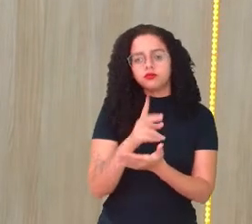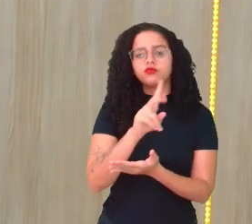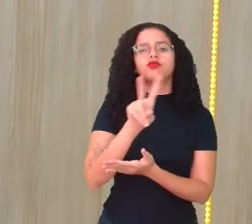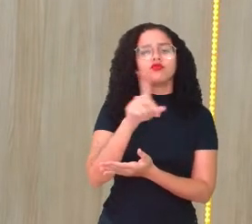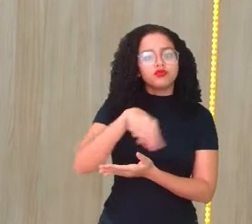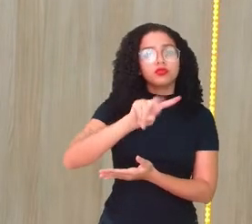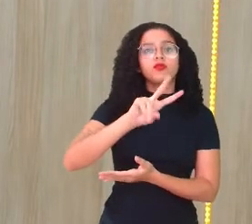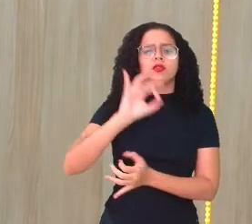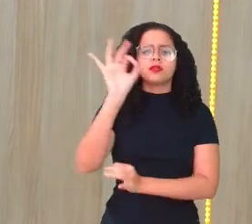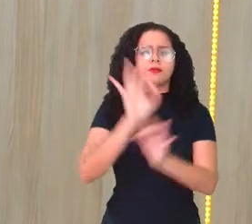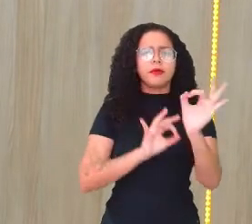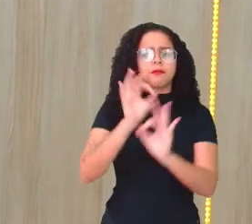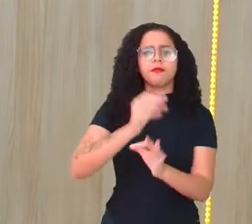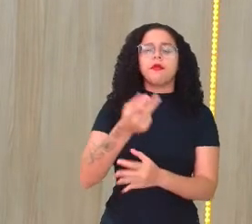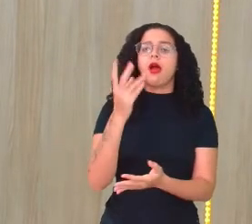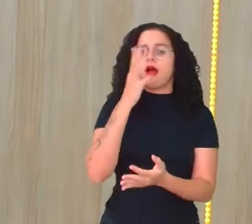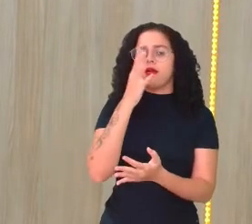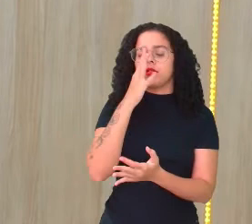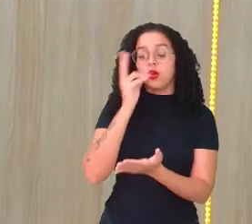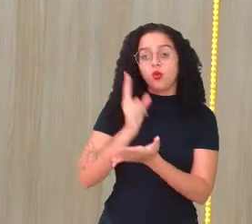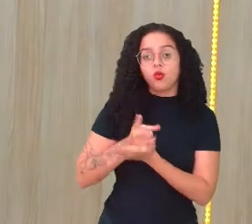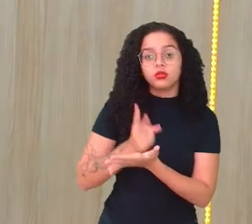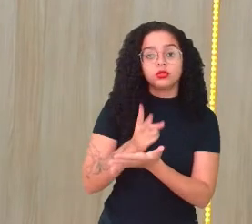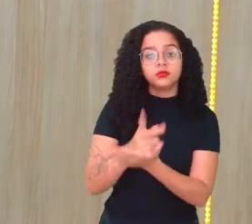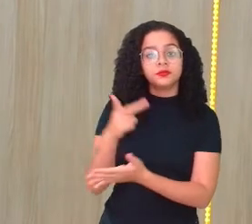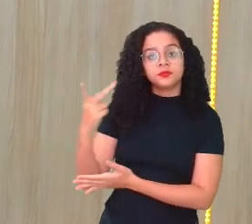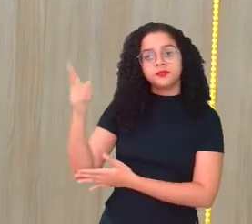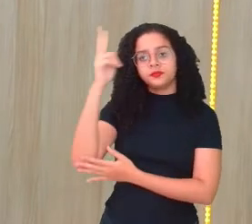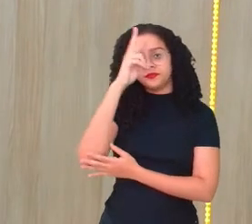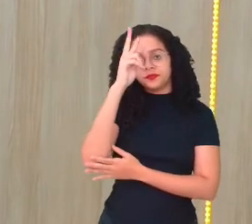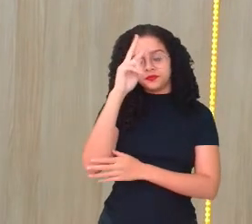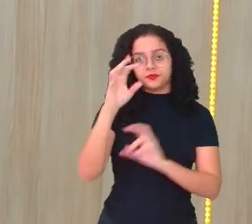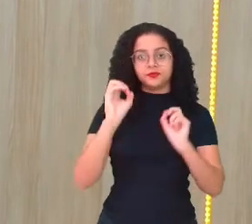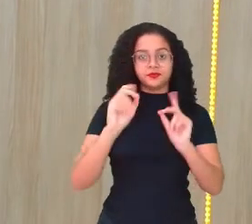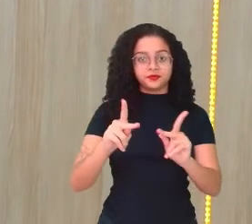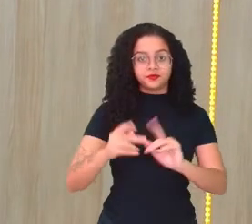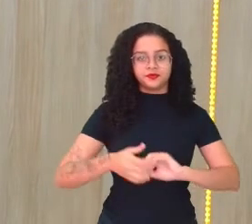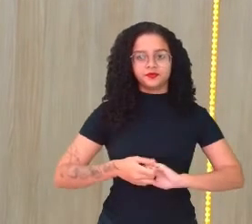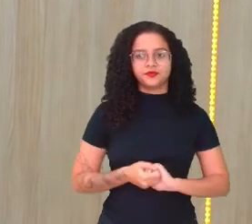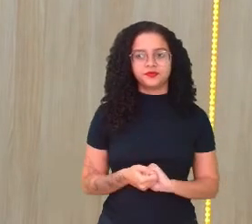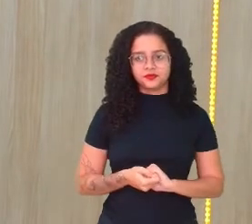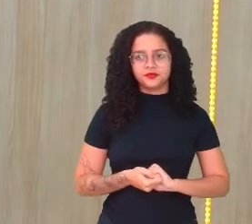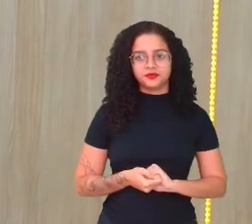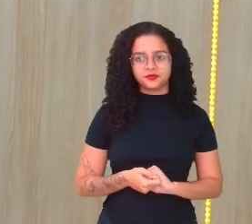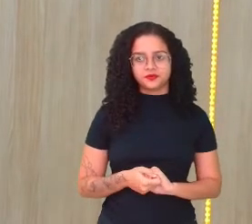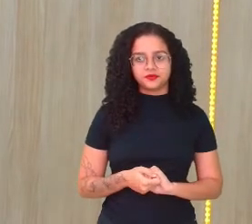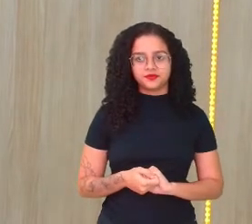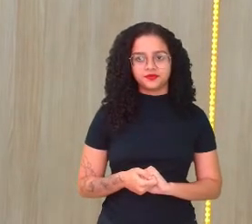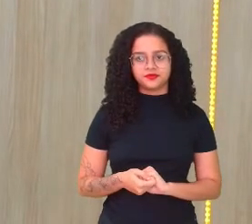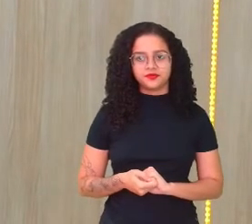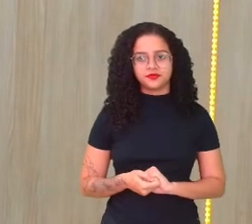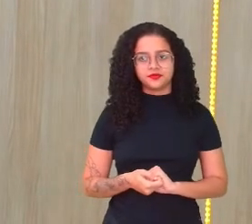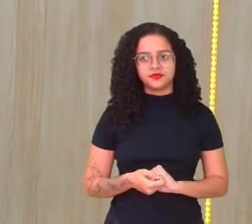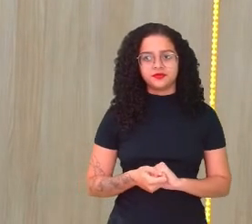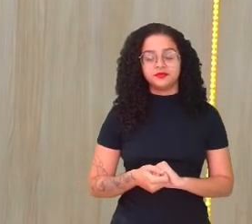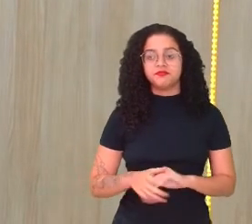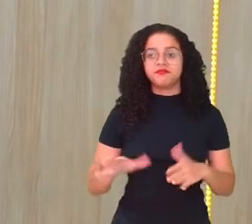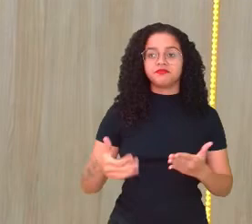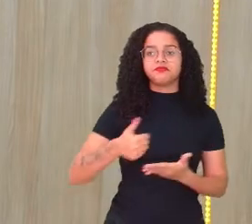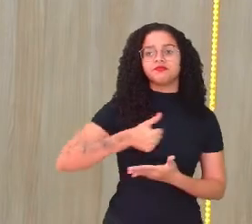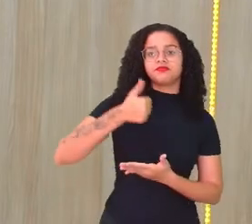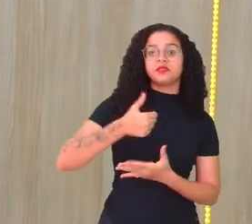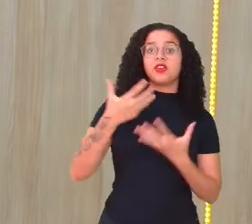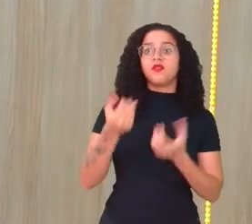vão se preparando para ver a continuação dessa história aqui, tá certo? Então, vamos lá. Primeiramente, vamos ver aqui